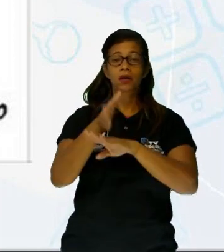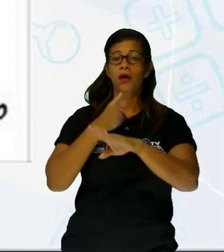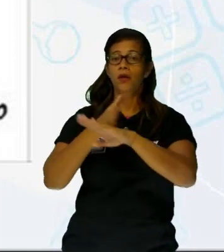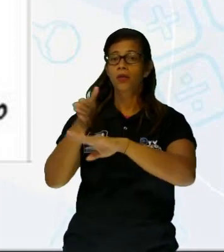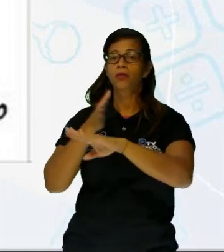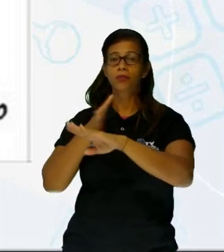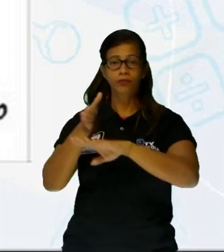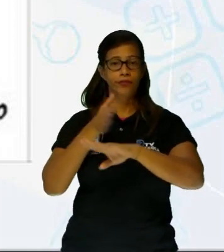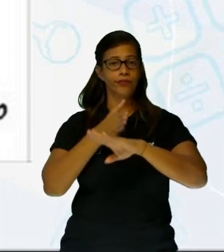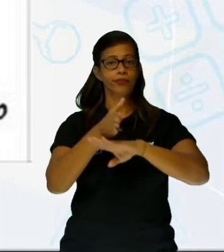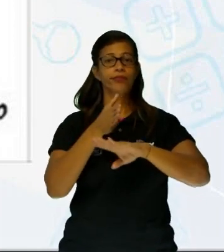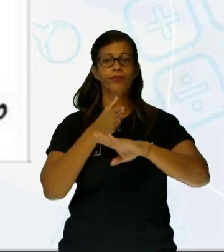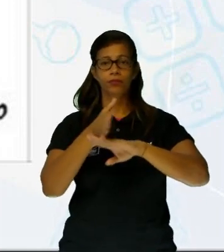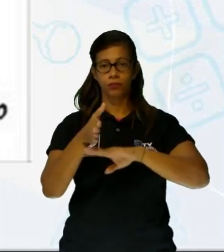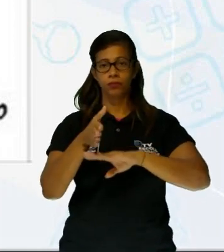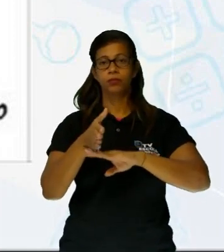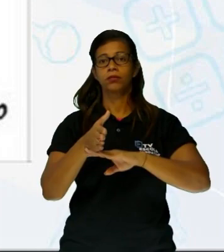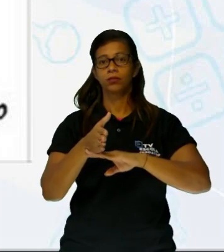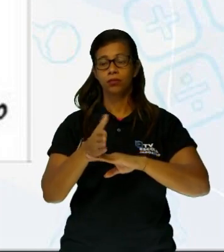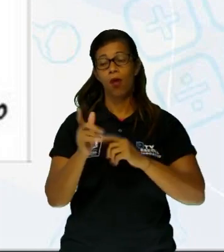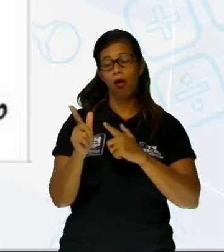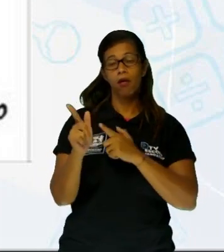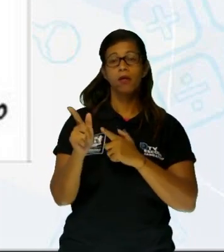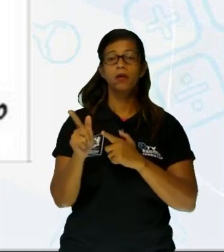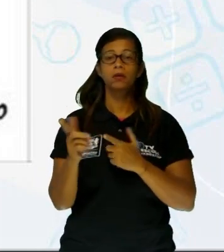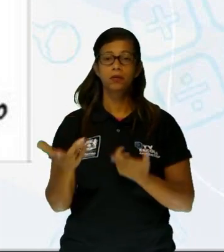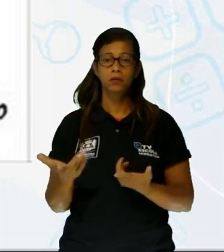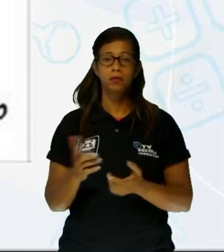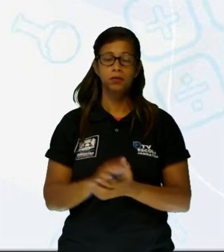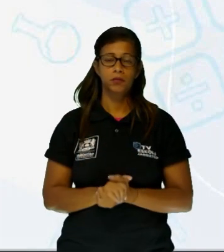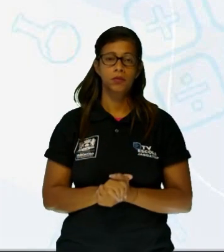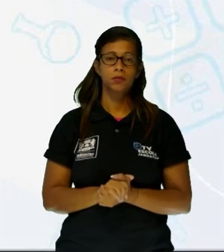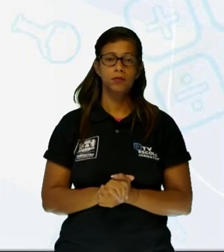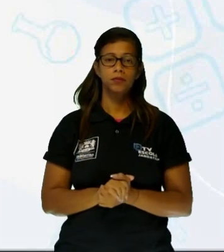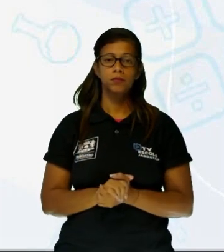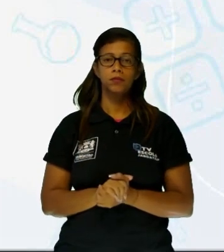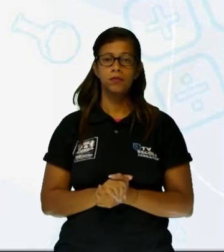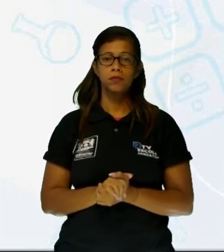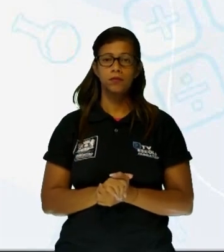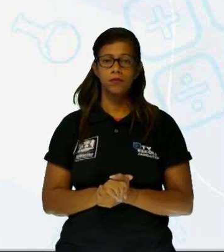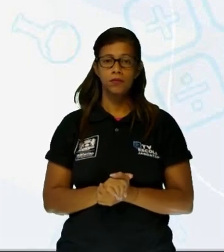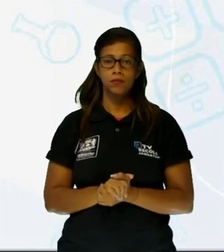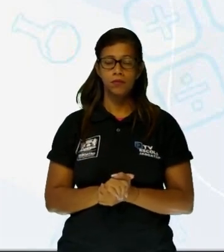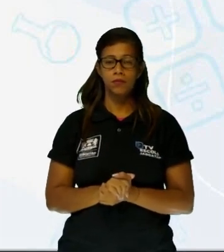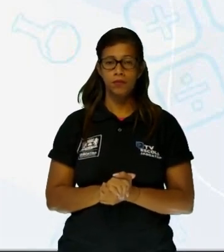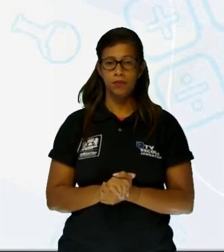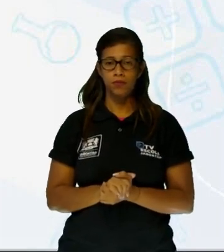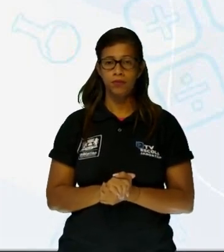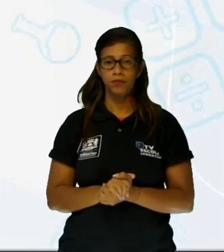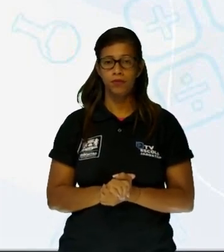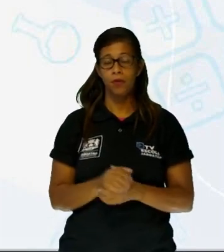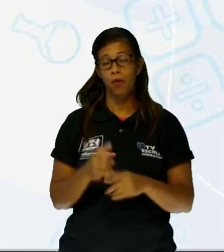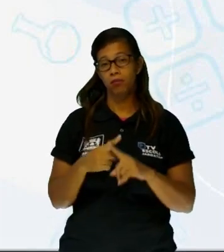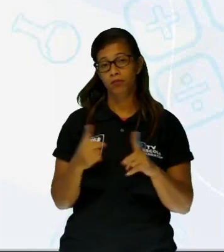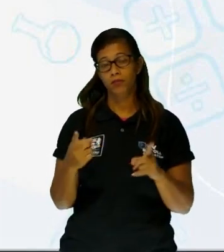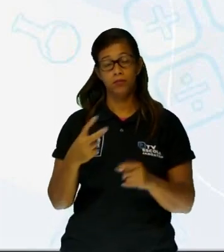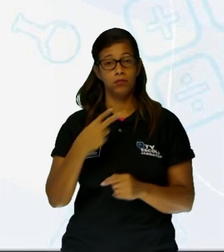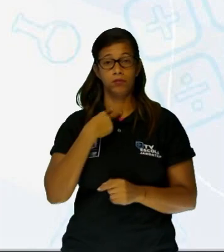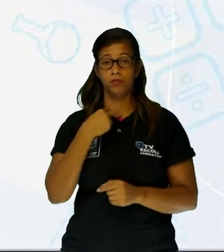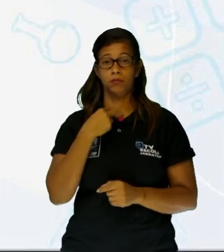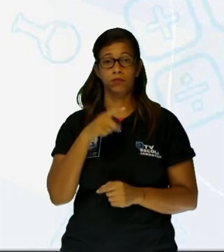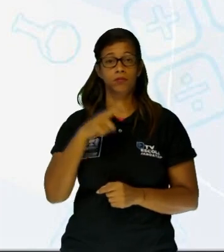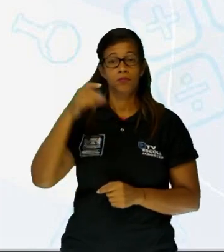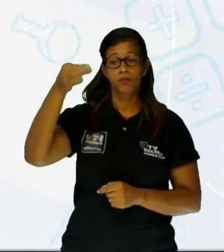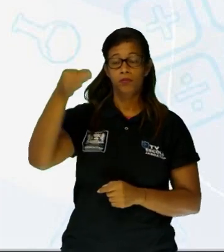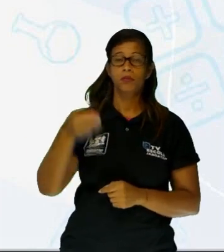questão de organização no sentido criminoso, né, dessa palavra, dessa modalidade. Mas a gente não pode afirmar que